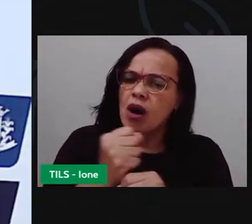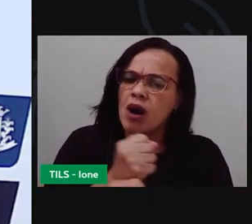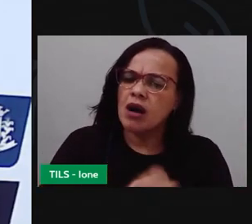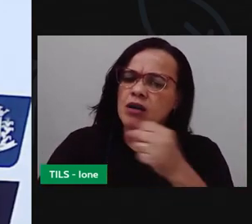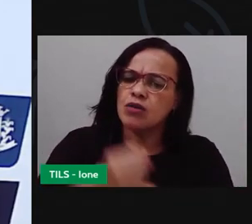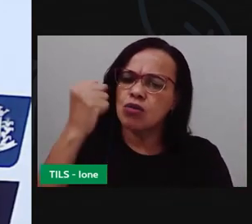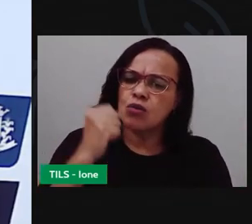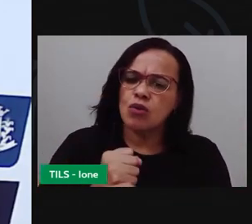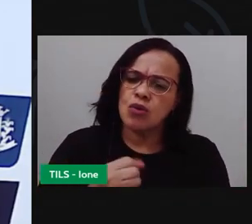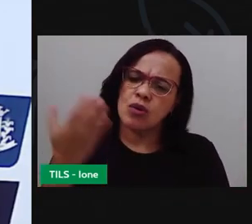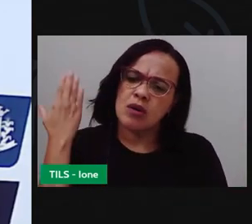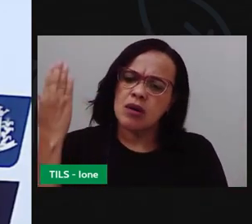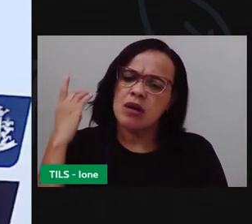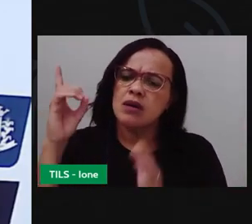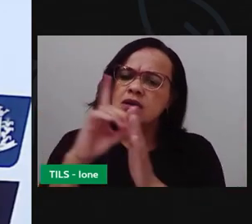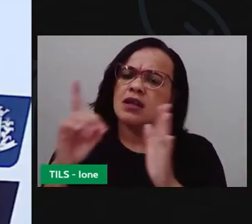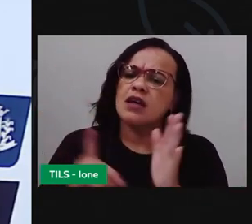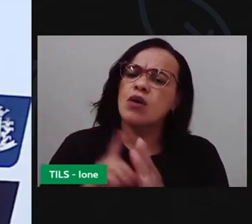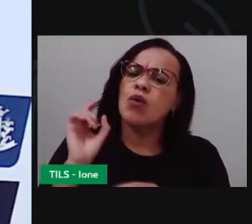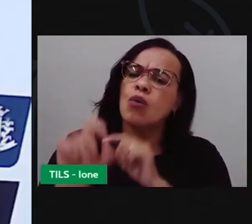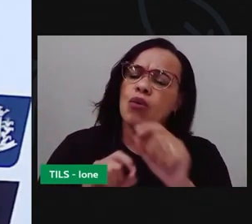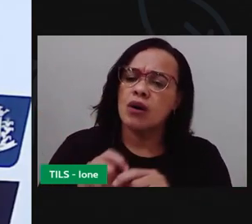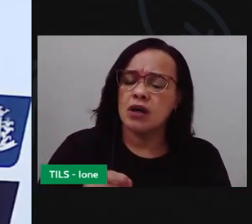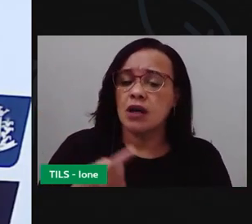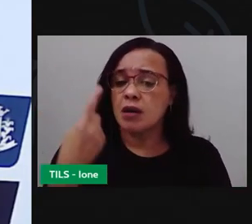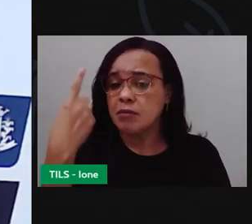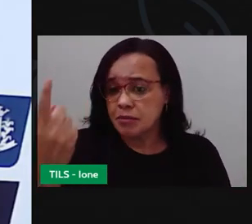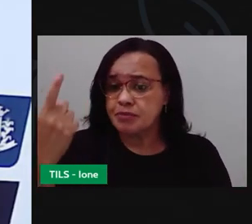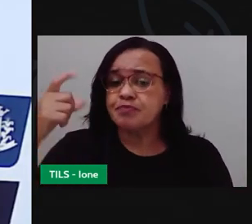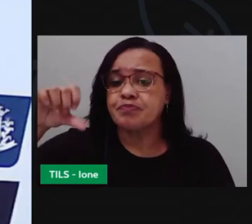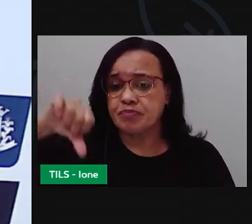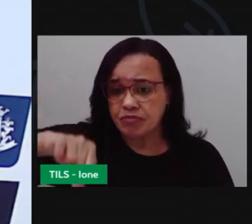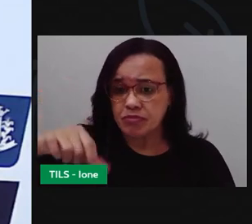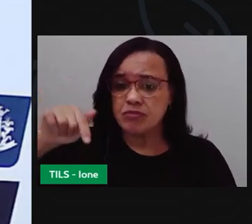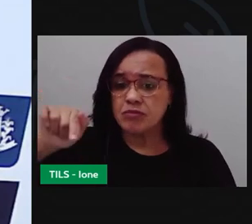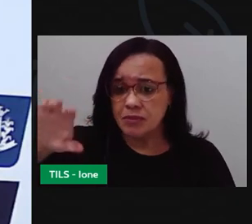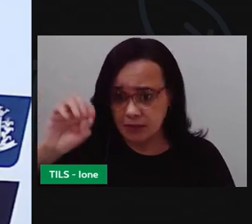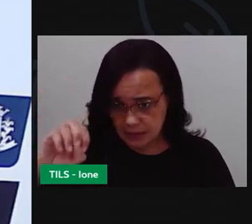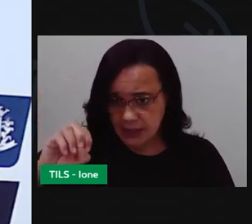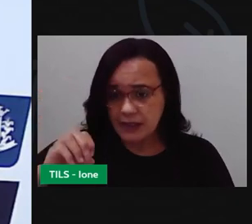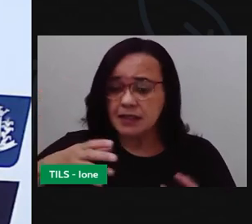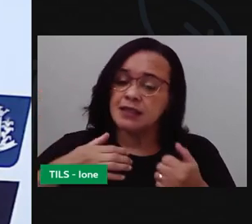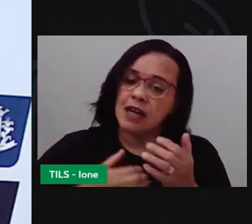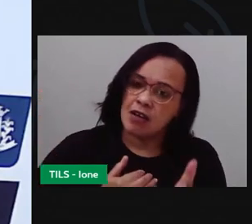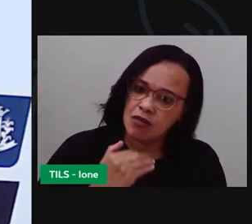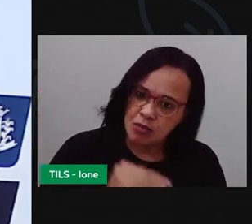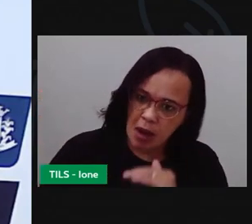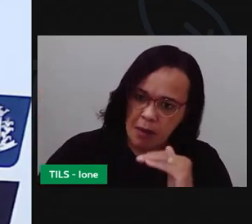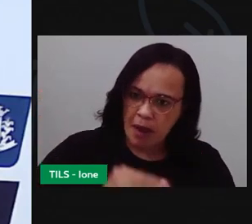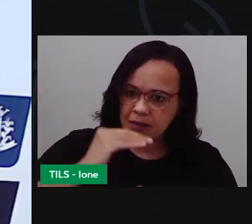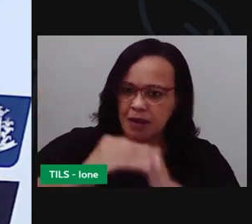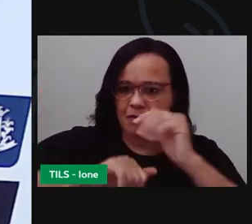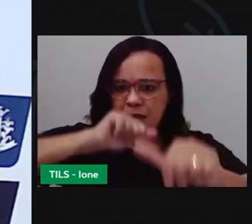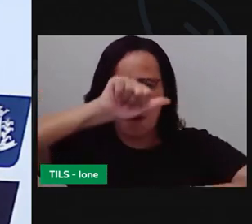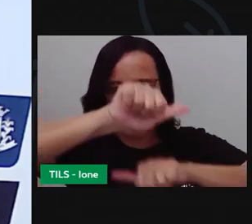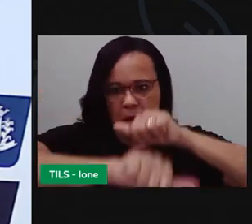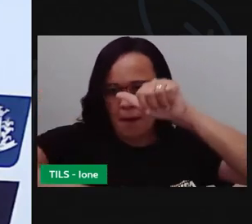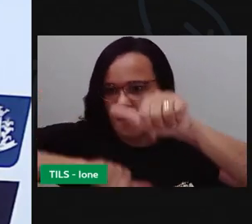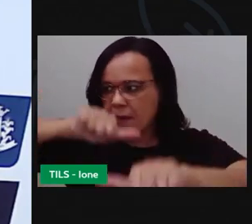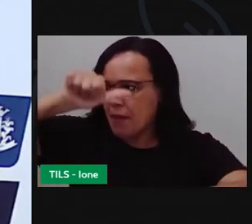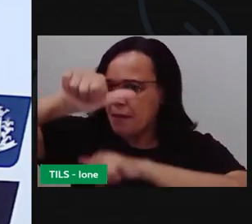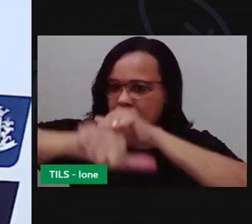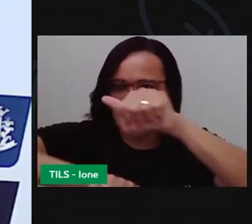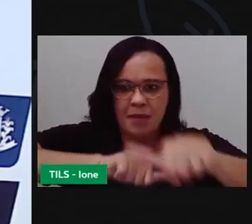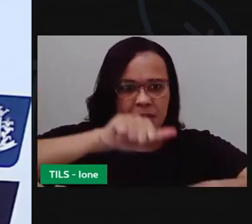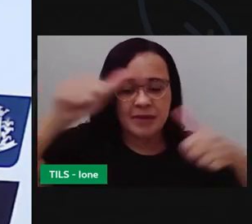todas as feiras, todas as feiras num único lugar. que, desde então, ele foi crescendo, passando por diversas